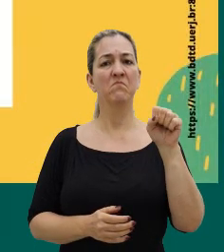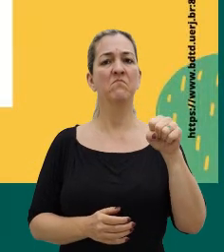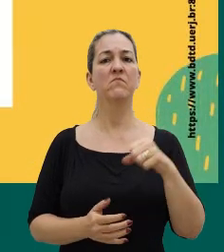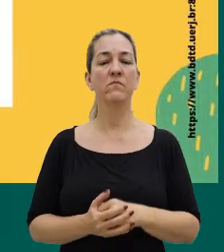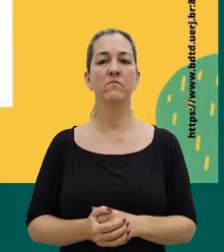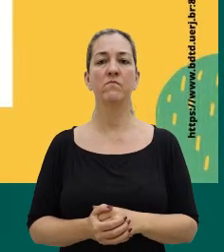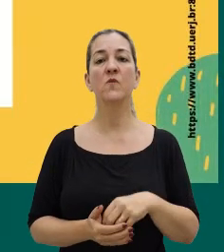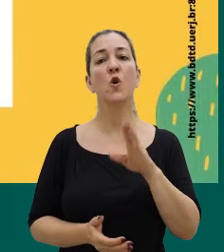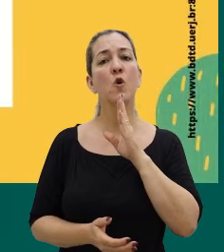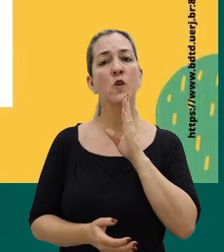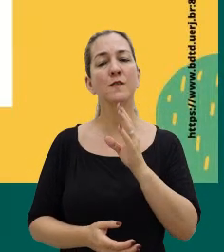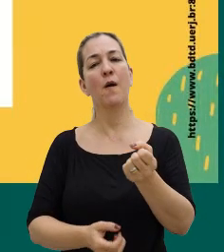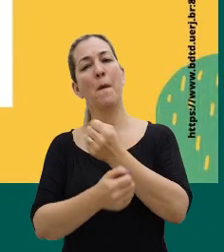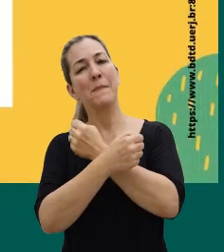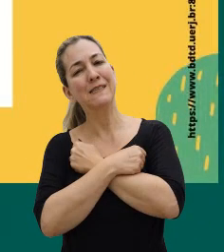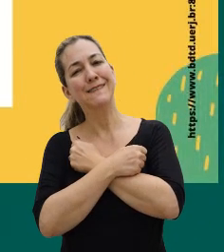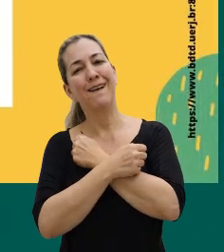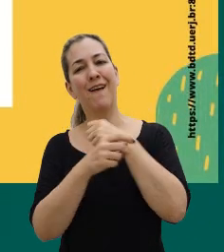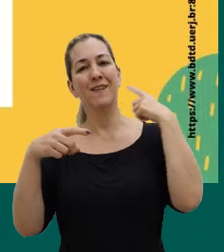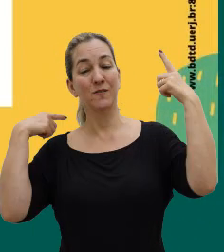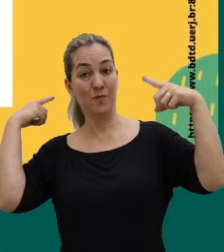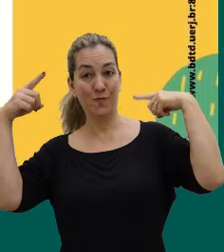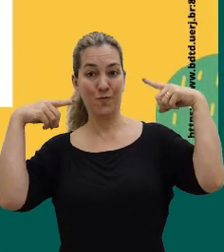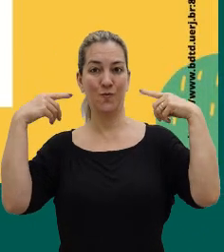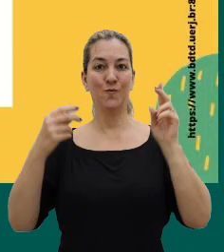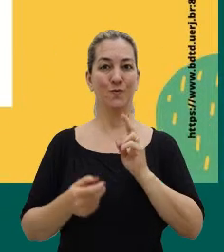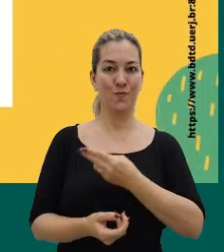É, reconhecer e abraçar as nossas loucuras, né?